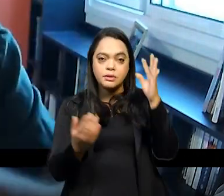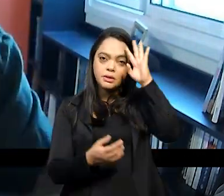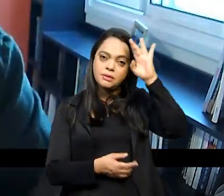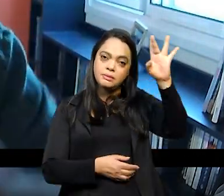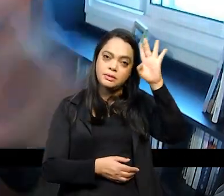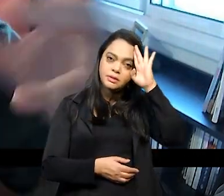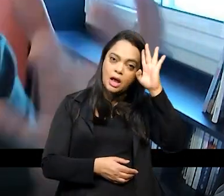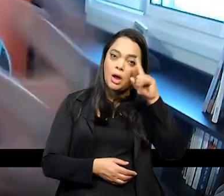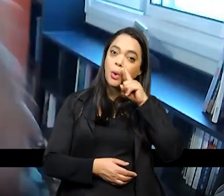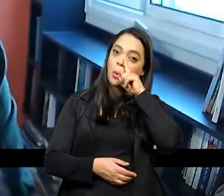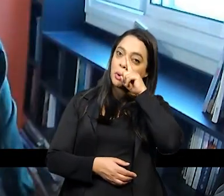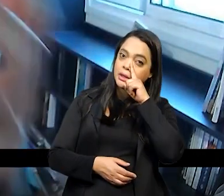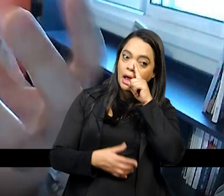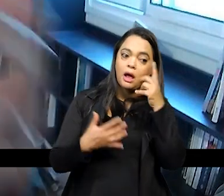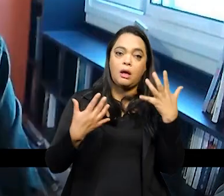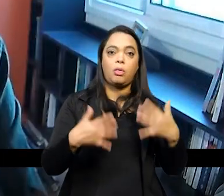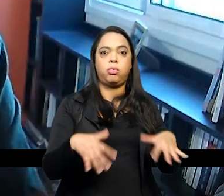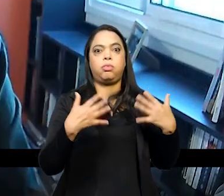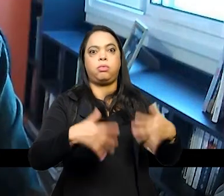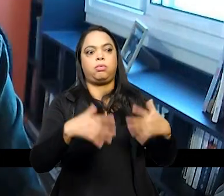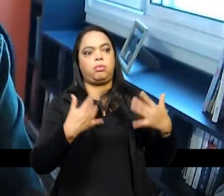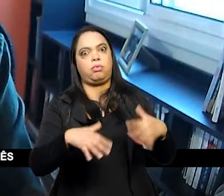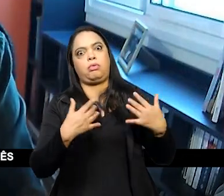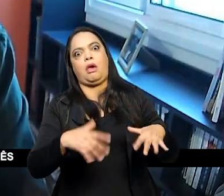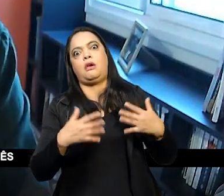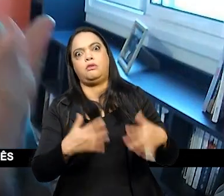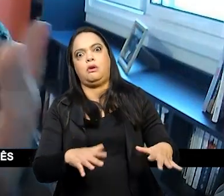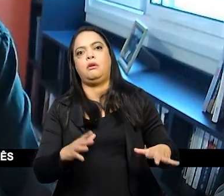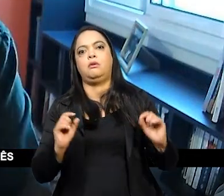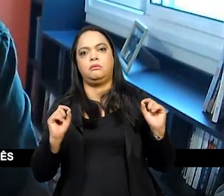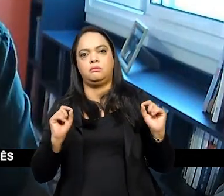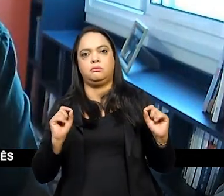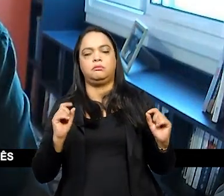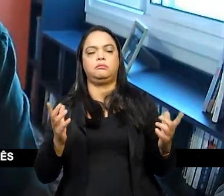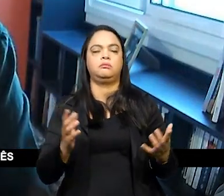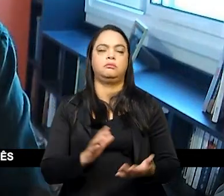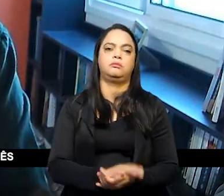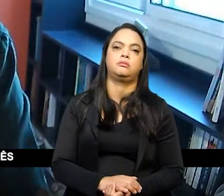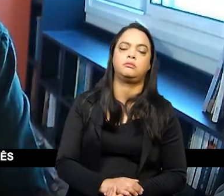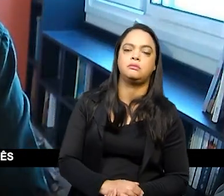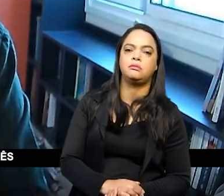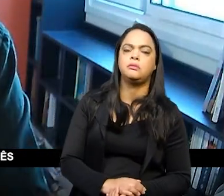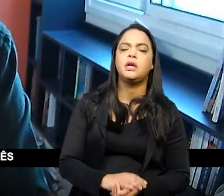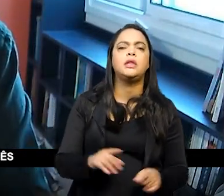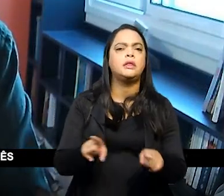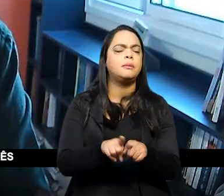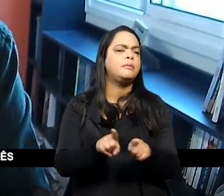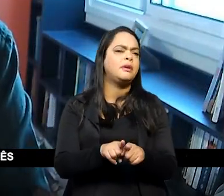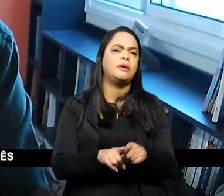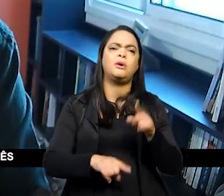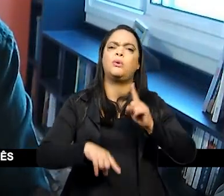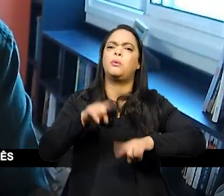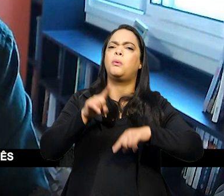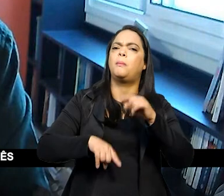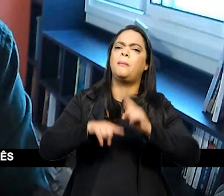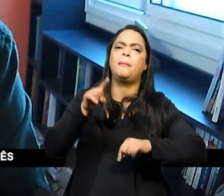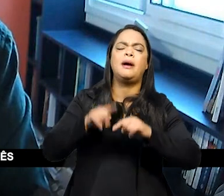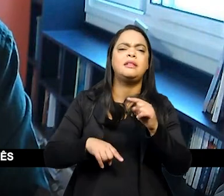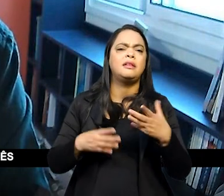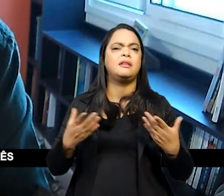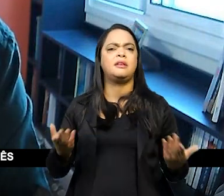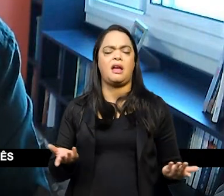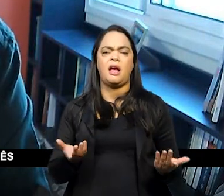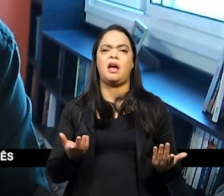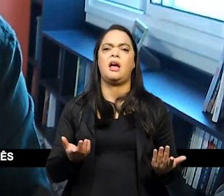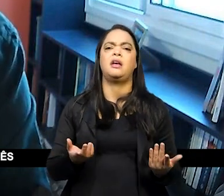excessivas numa das duas pontas outra coisa que materiais serem produzidos como e